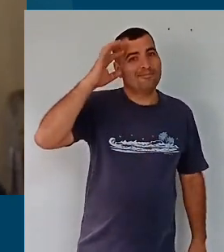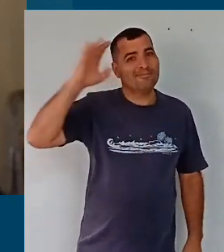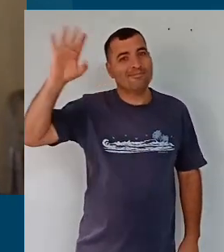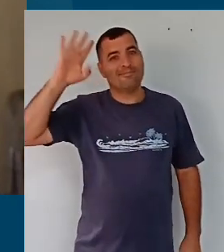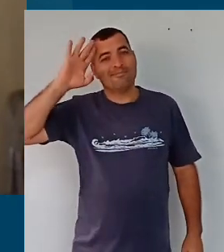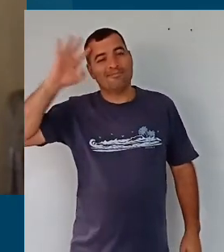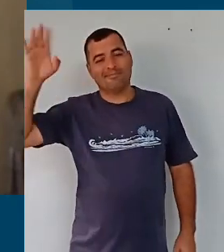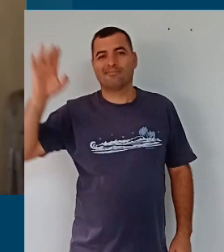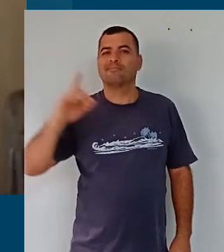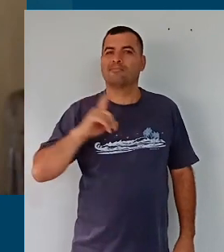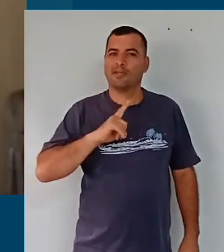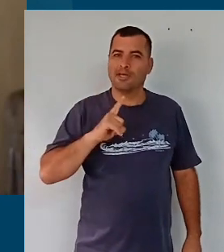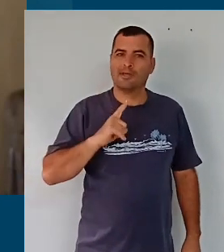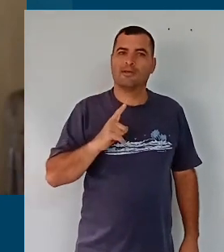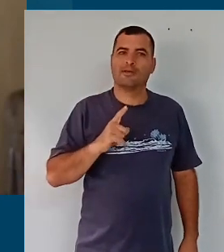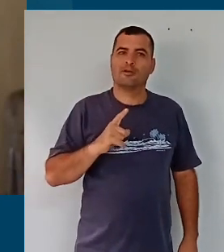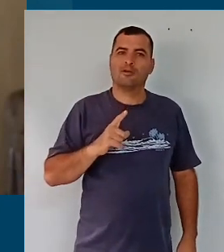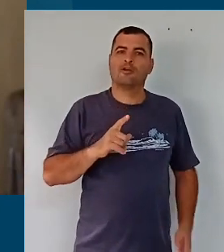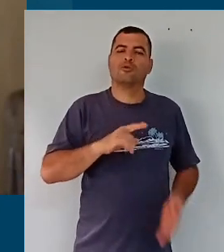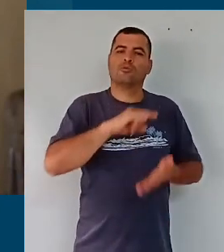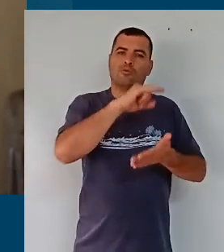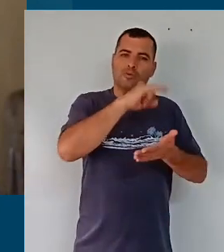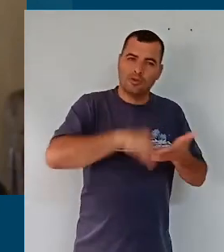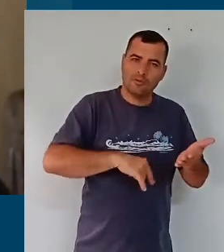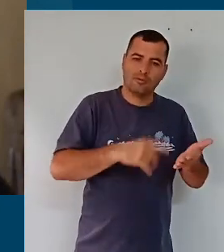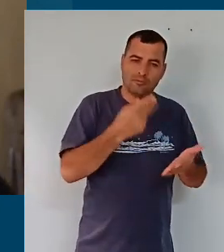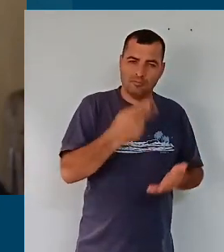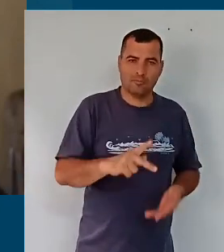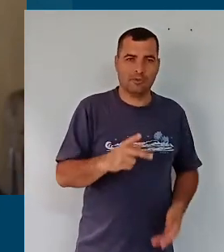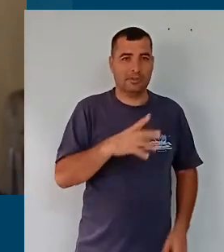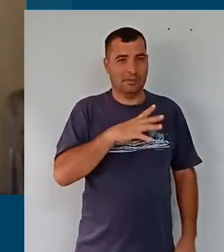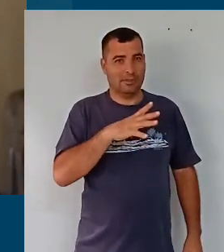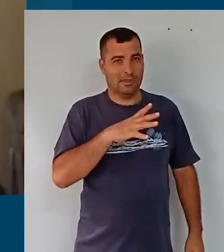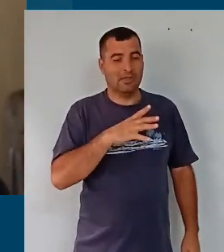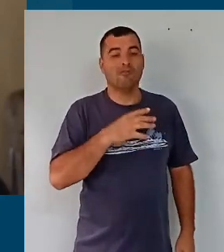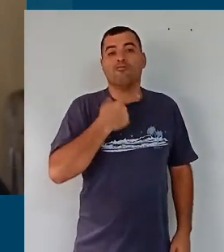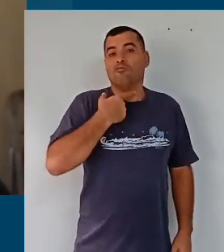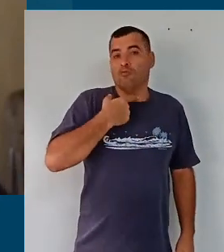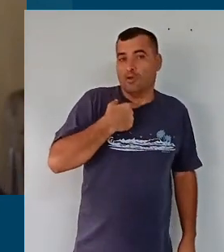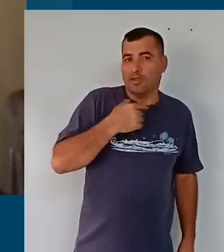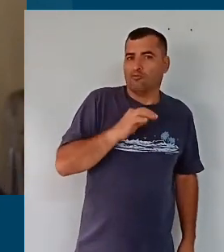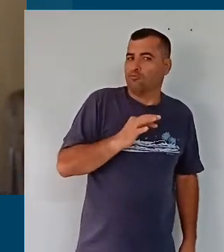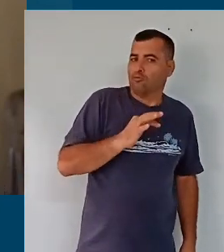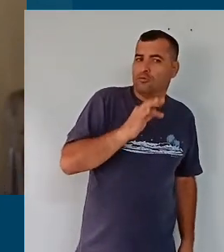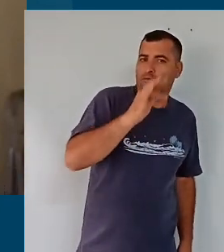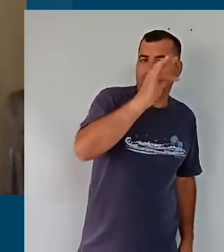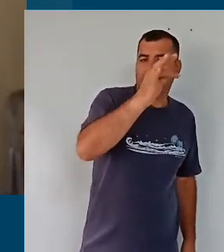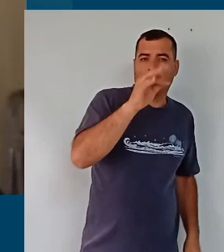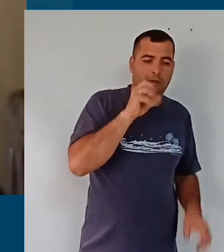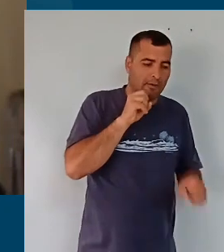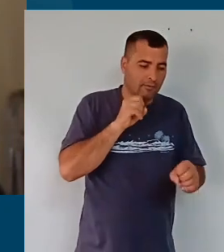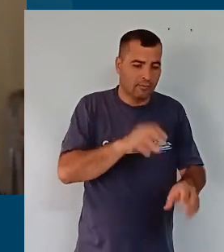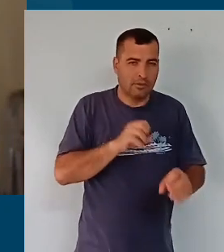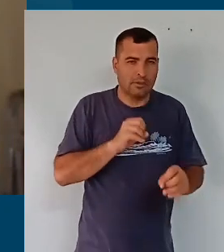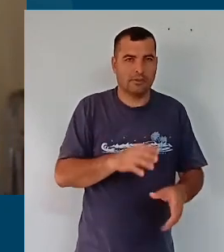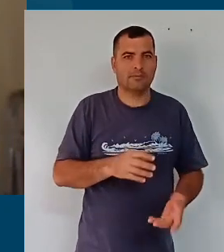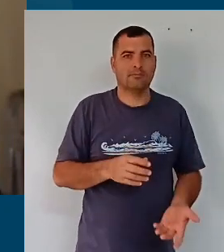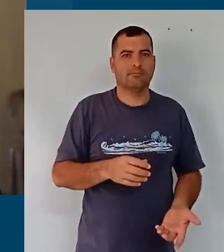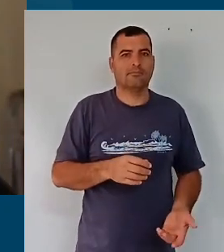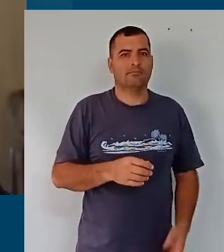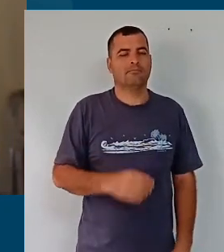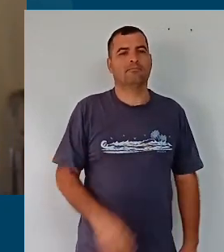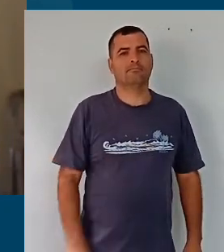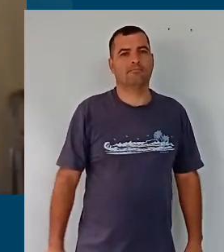de currículo municipal, ele projeta o que nós desejamos para uma educação